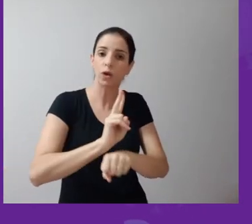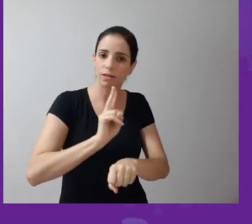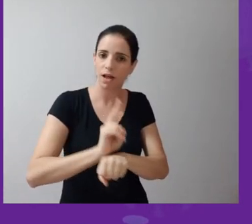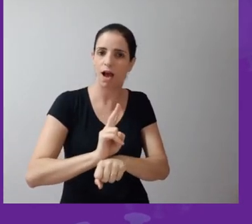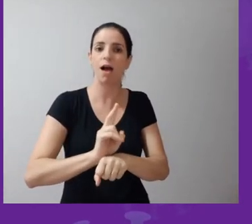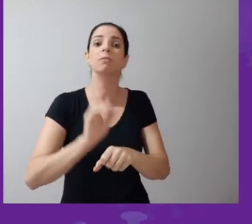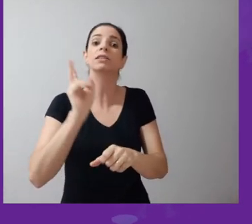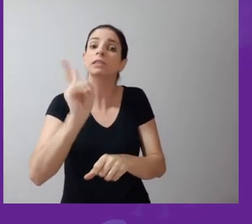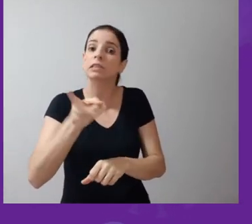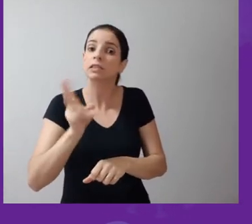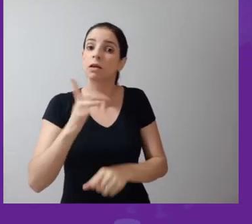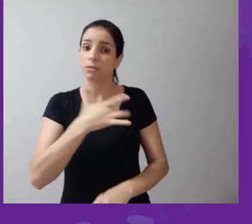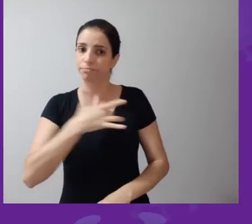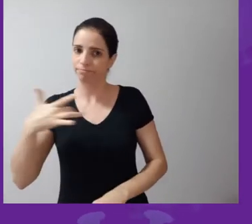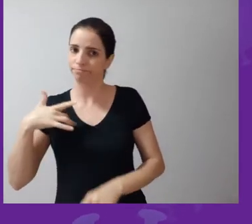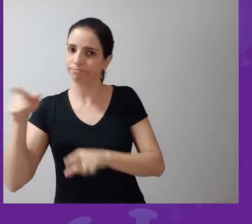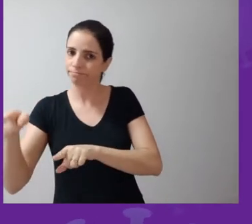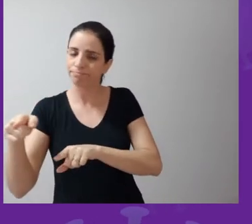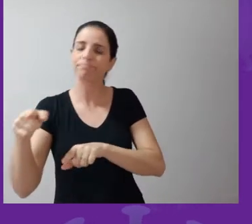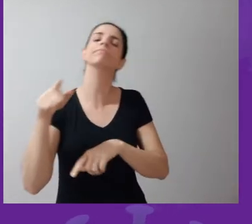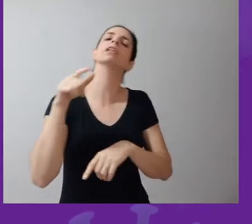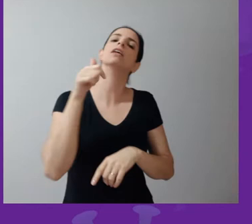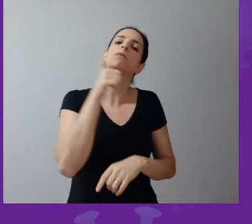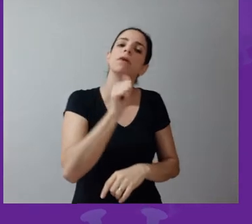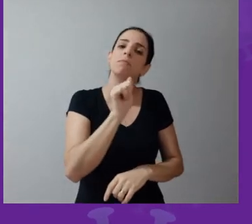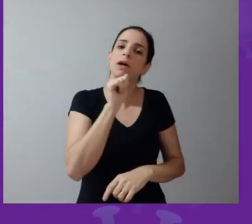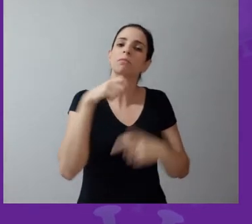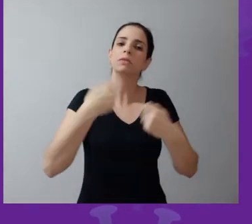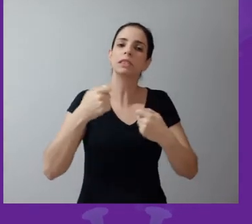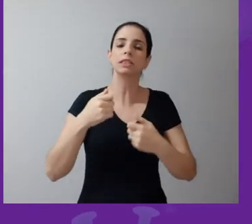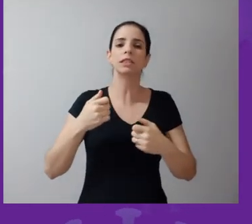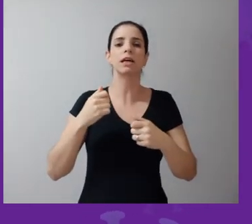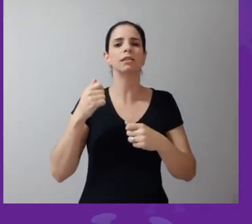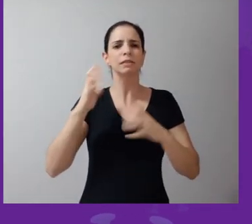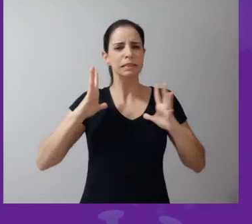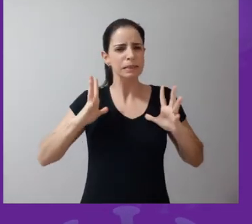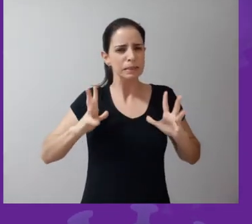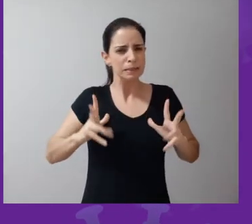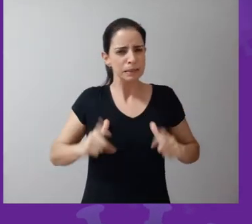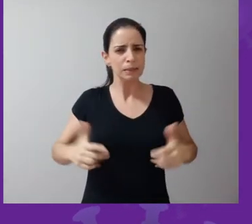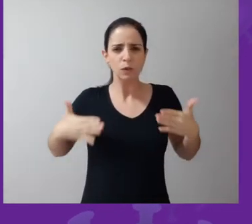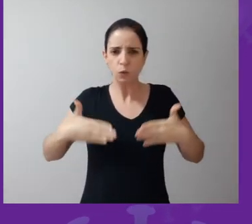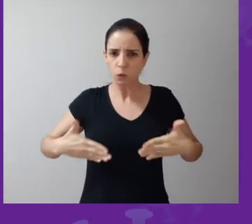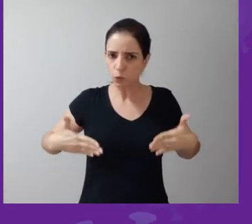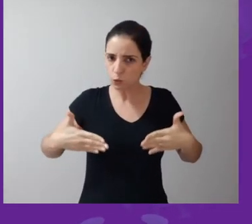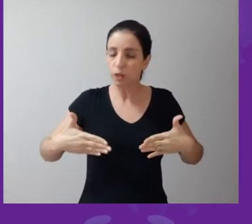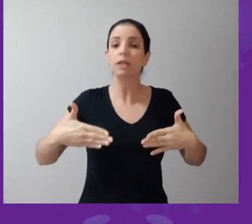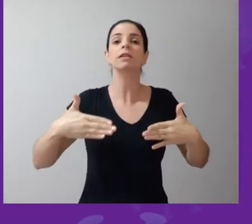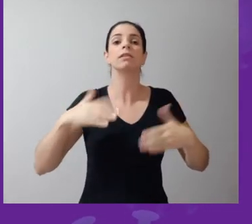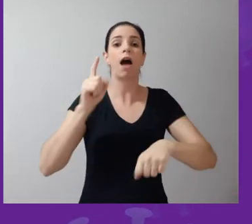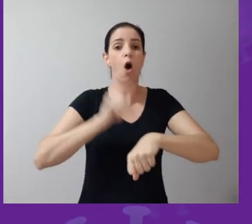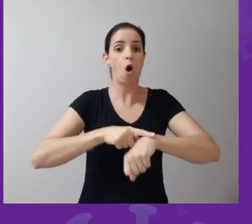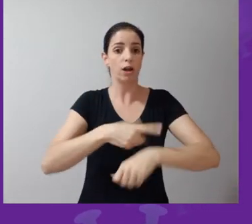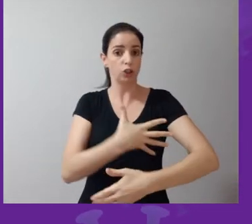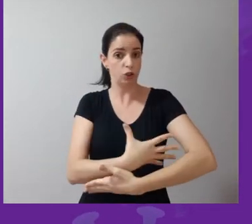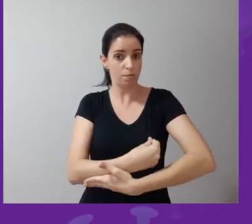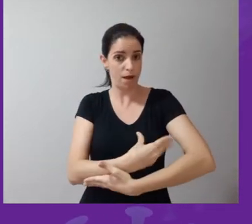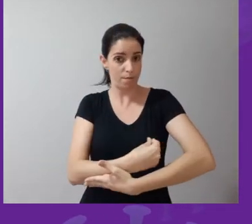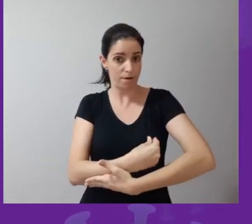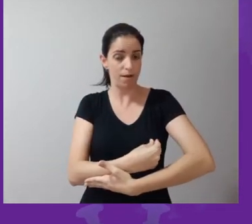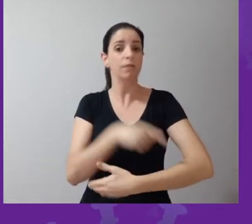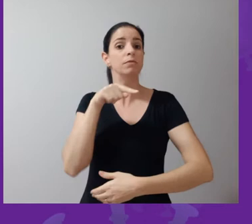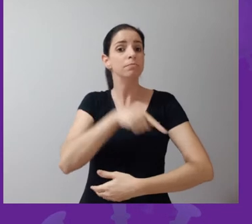vai fazer higiene rigorosa das mãos e do seio e vai botar o neném para mamar no peito. A criança não pode usar máscara.